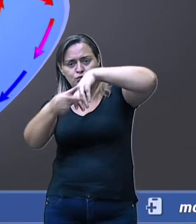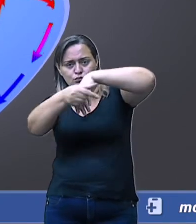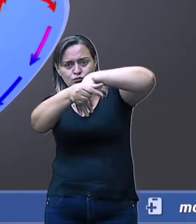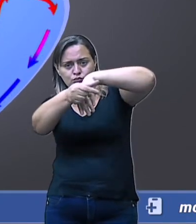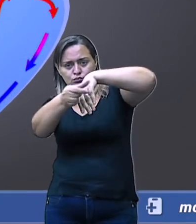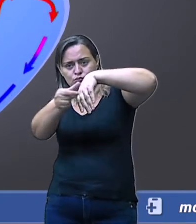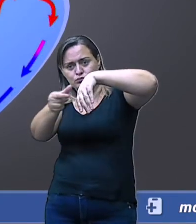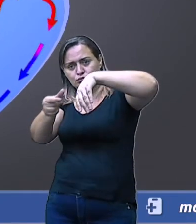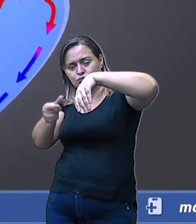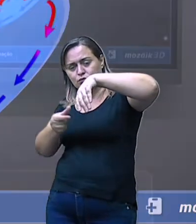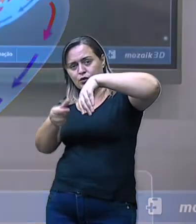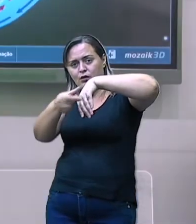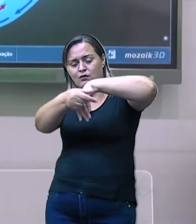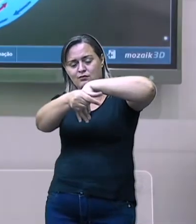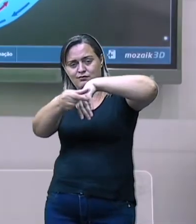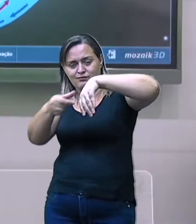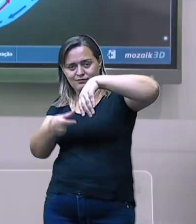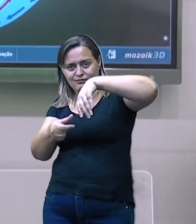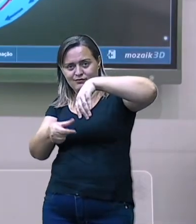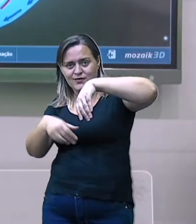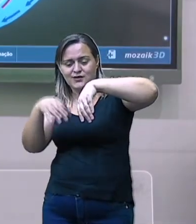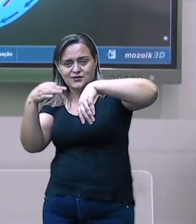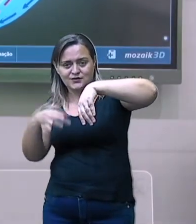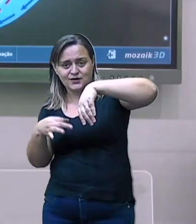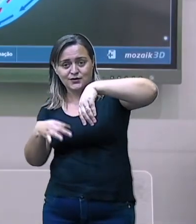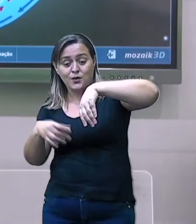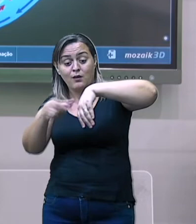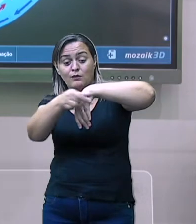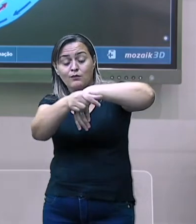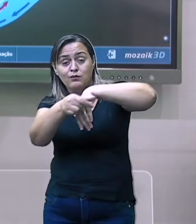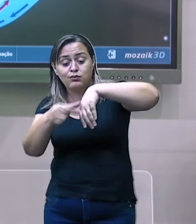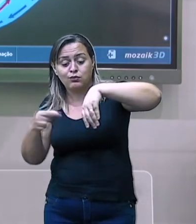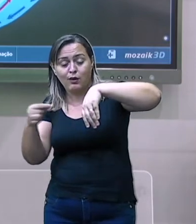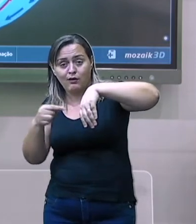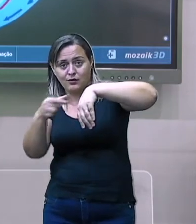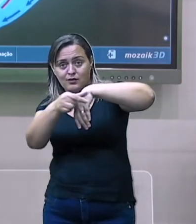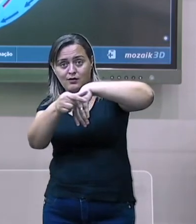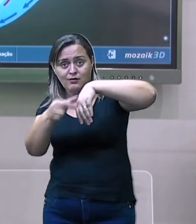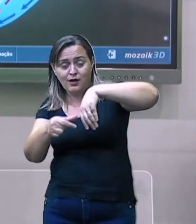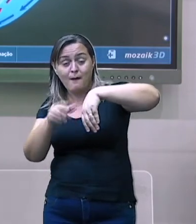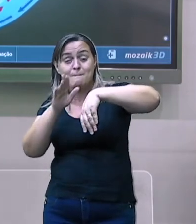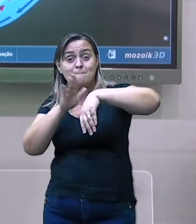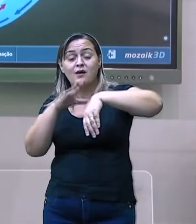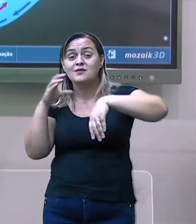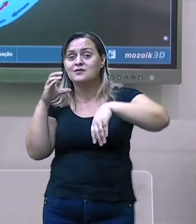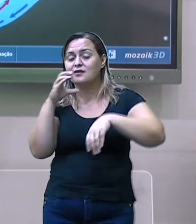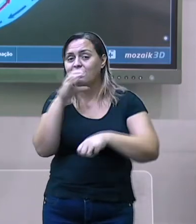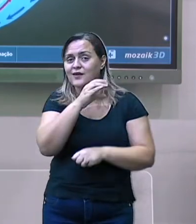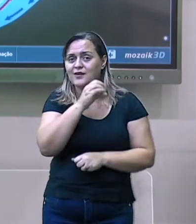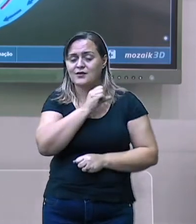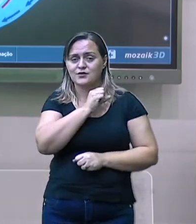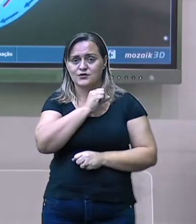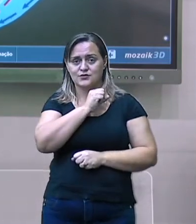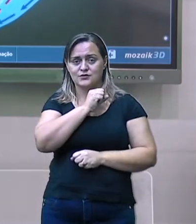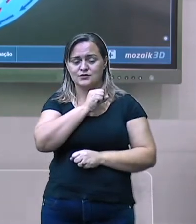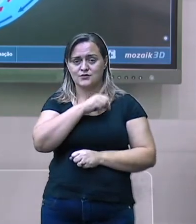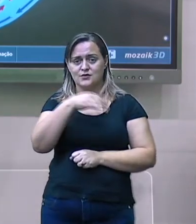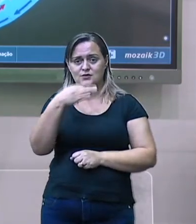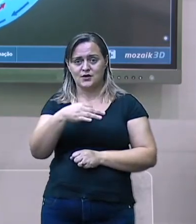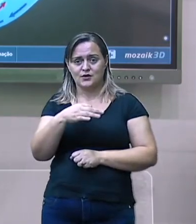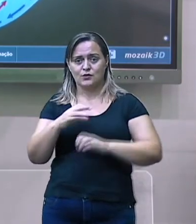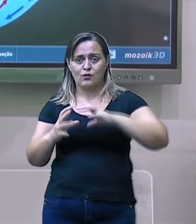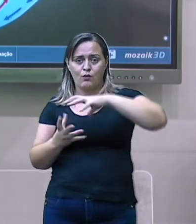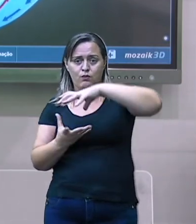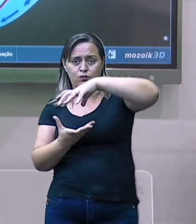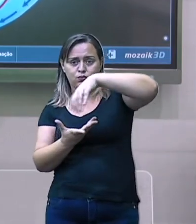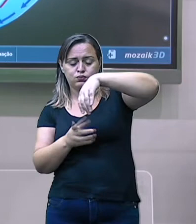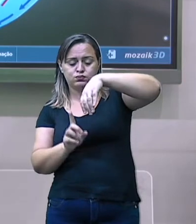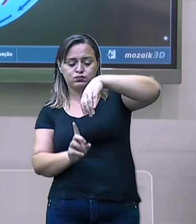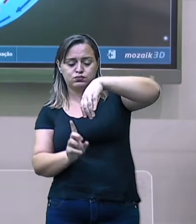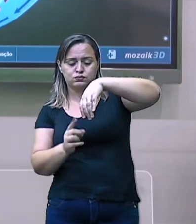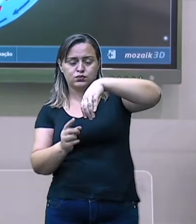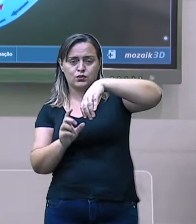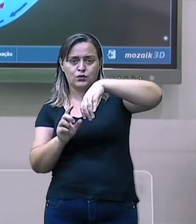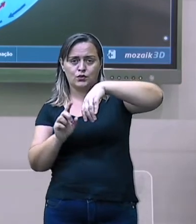essa